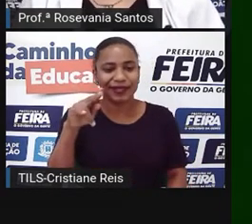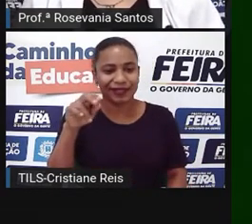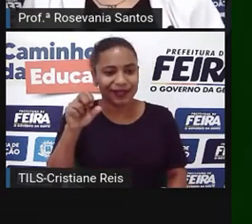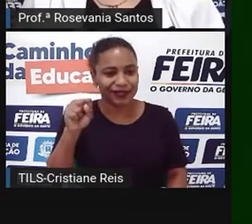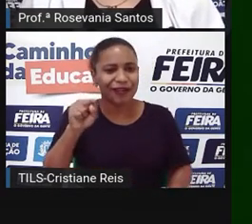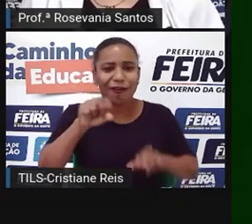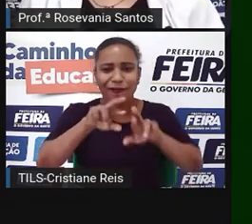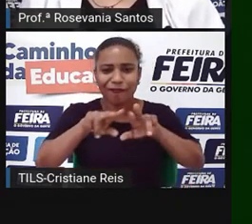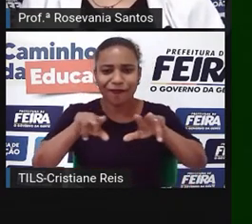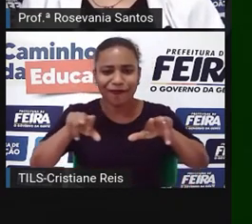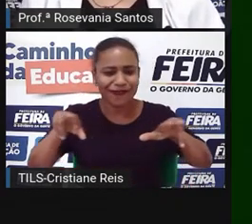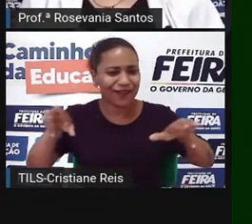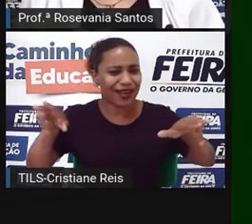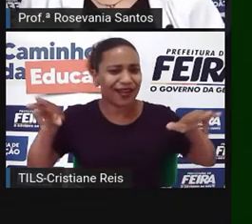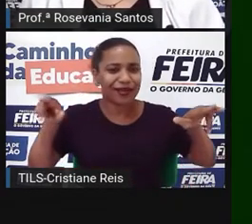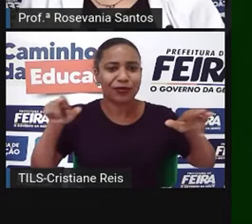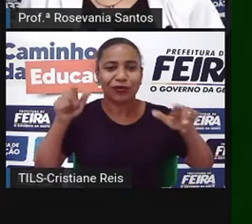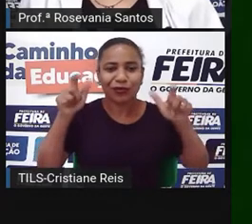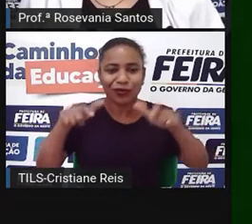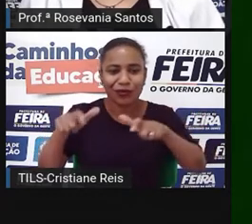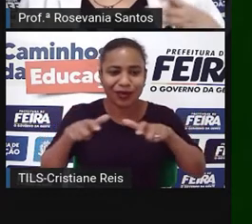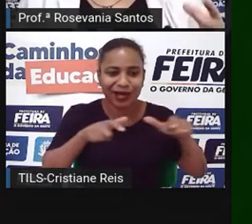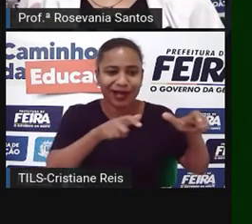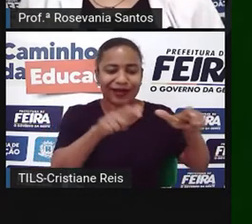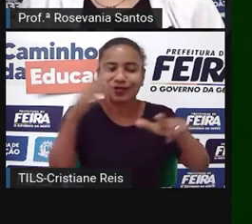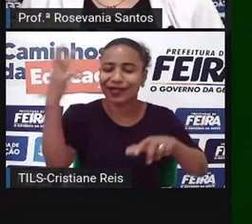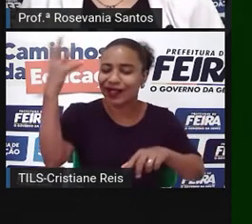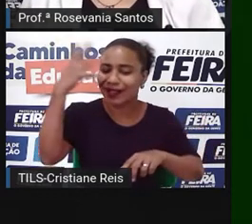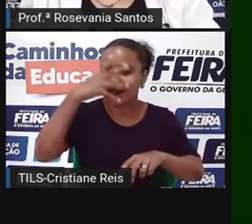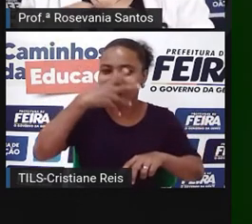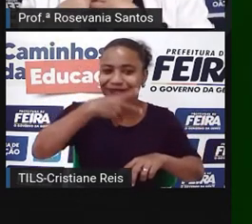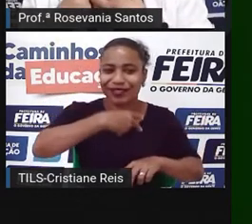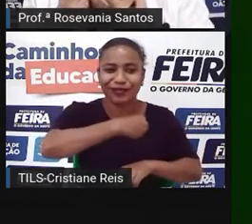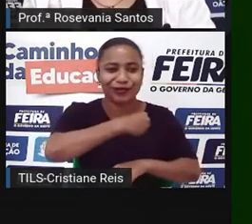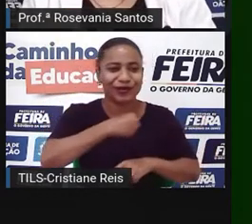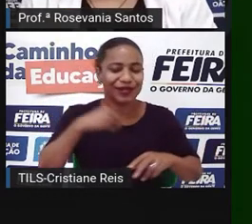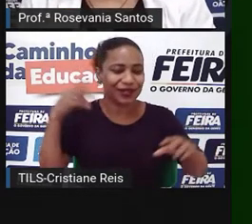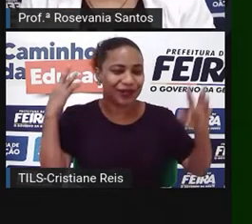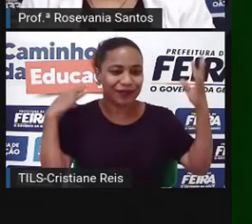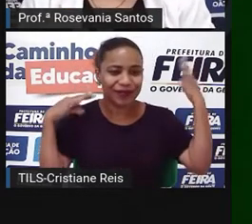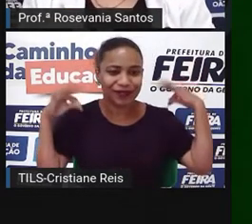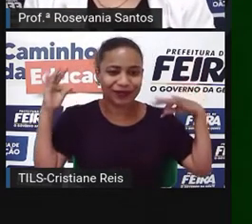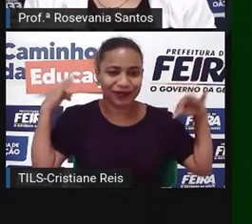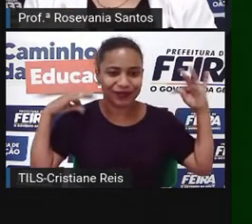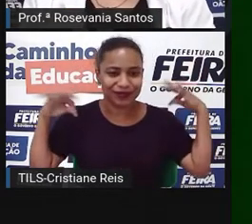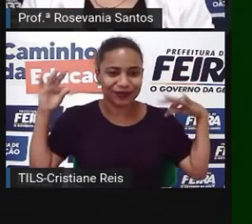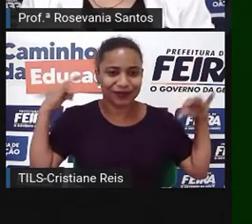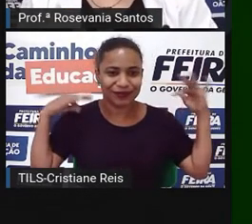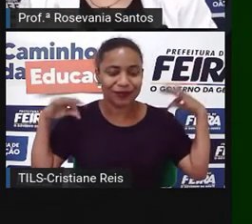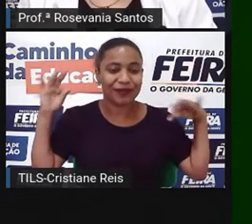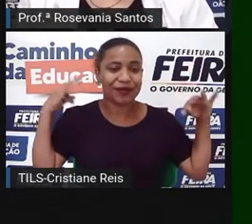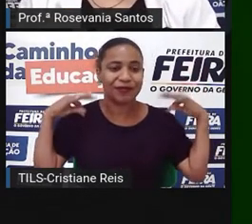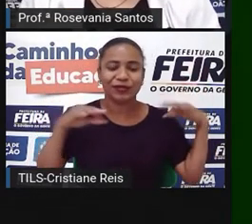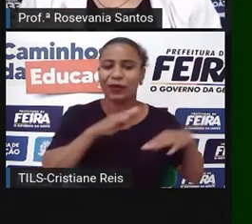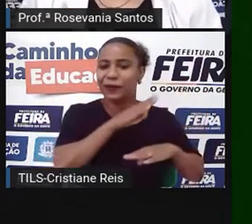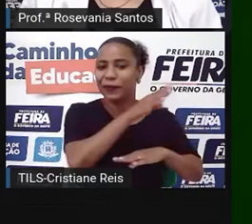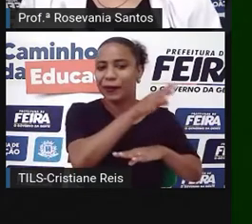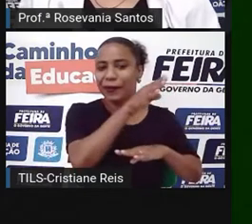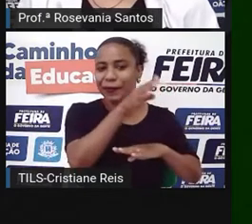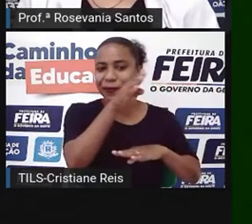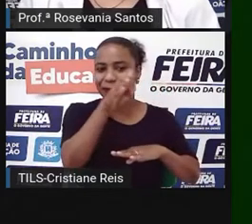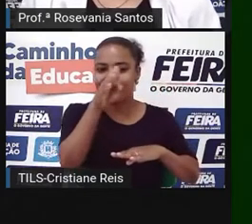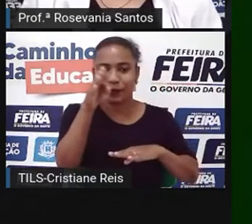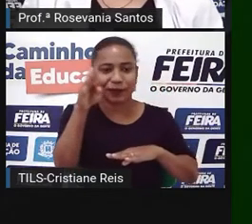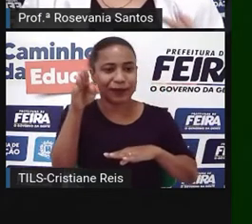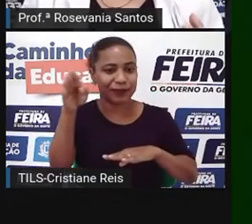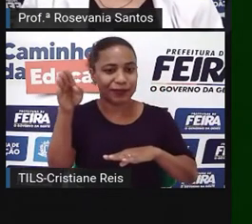né? A Malásia. Então, gente, são lugares belíssimos, já tem como característica mesmo o turismo. E além dessa